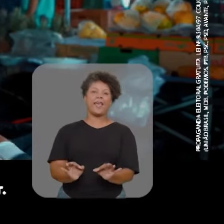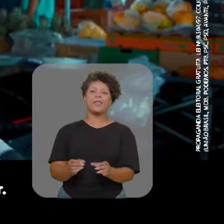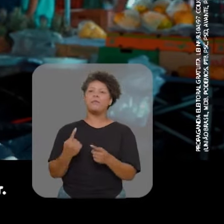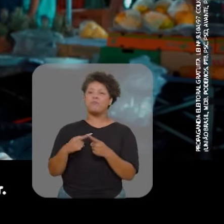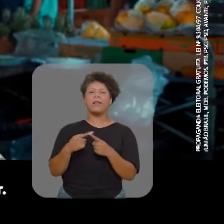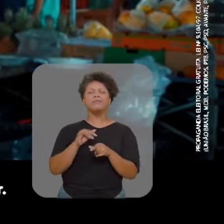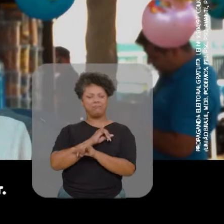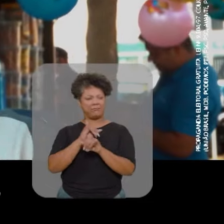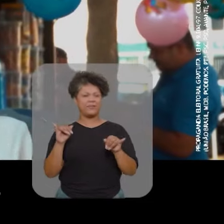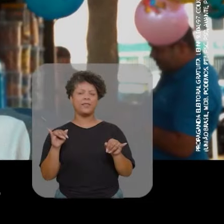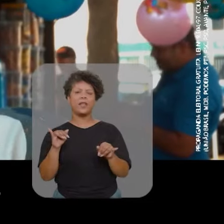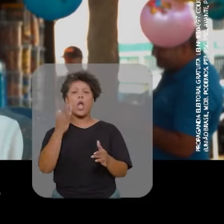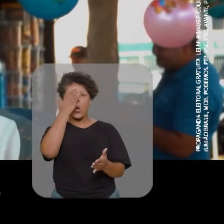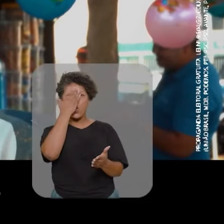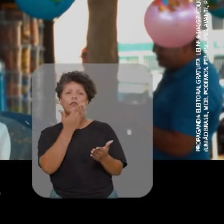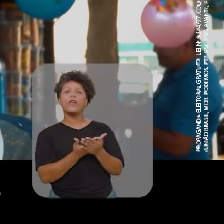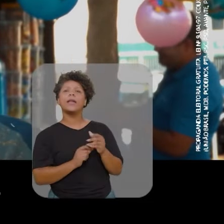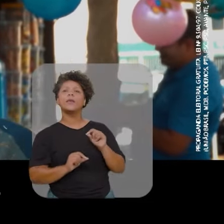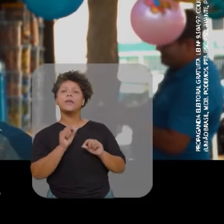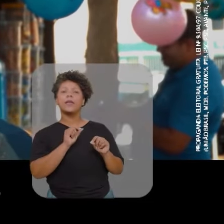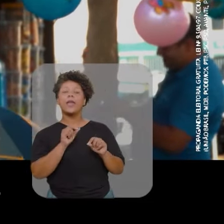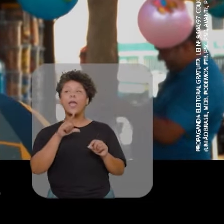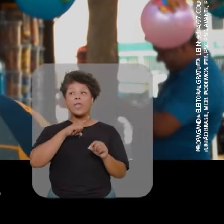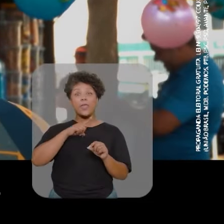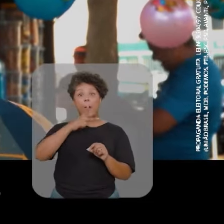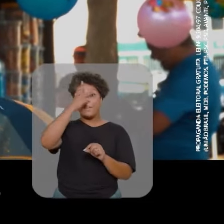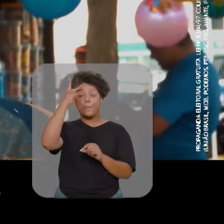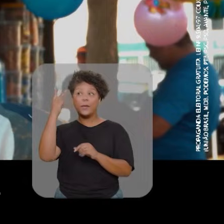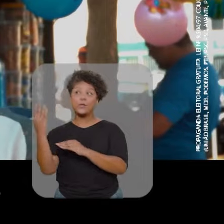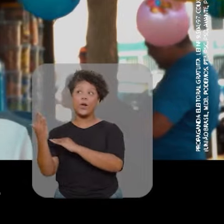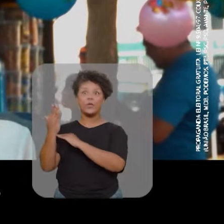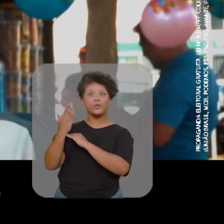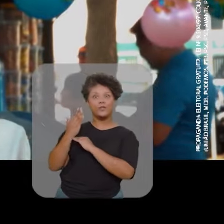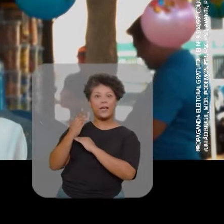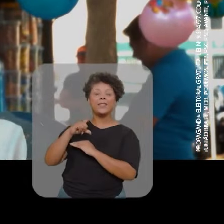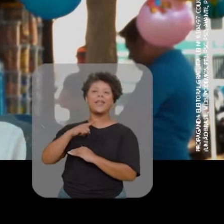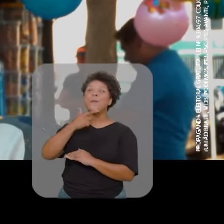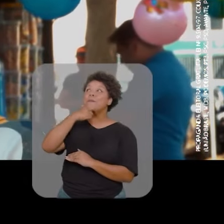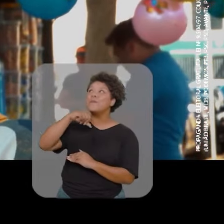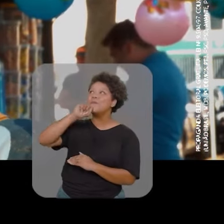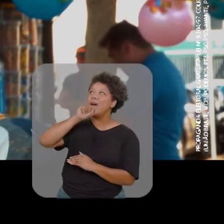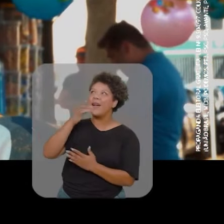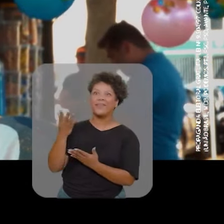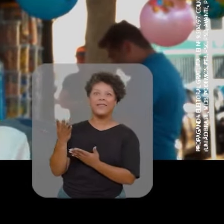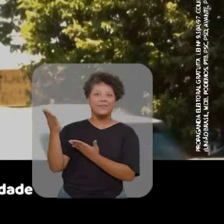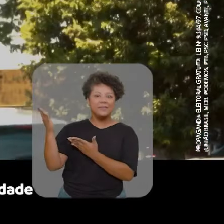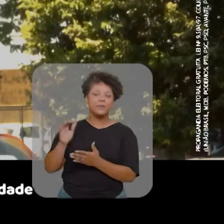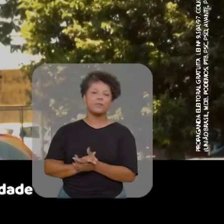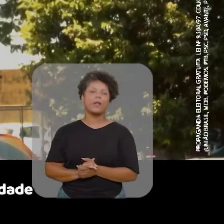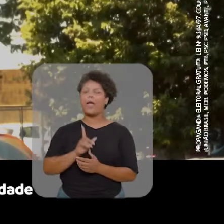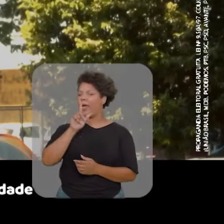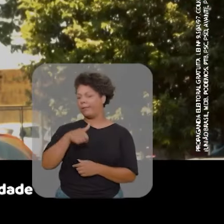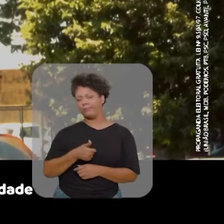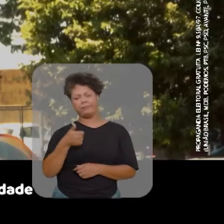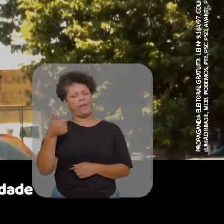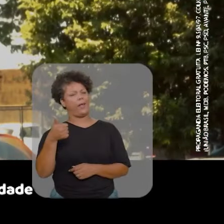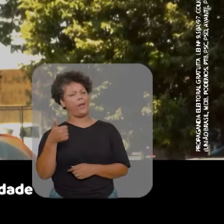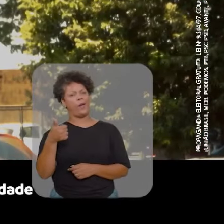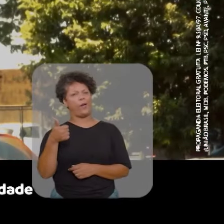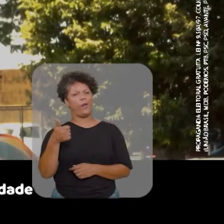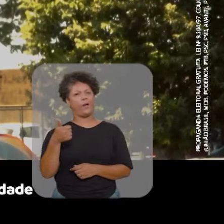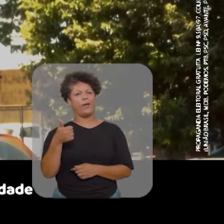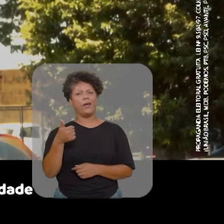porquê não falar Ter a confiança que tem um auxílio, tem alguém olhando por nós, né? Tem um pai olhando por nós, né? Pra mim é o melhor que tem